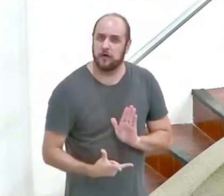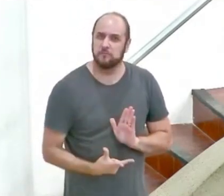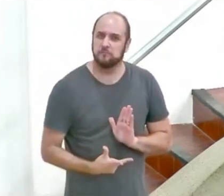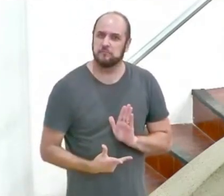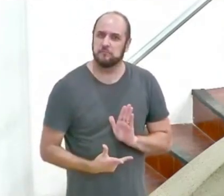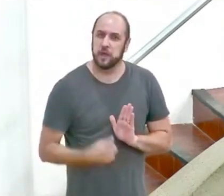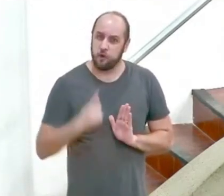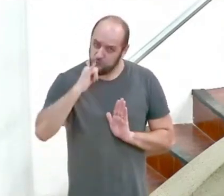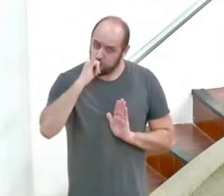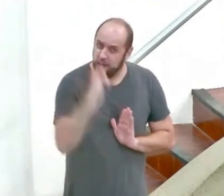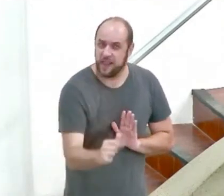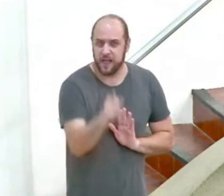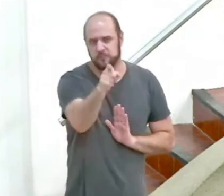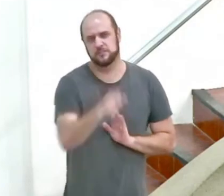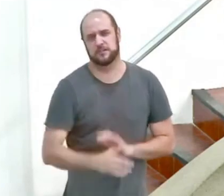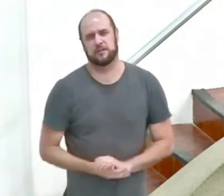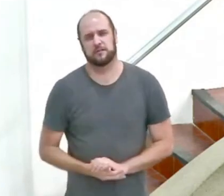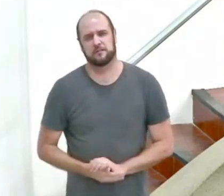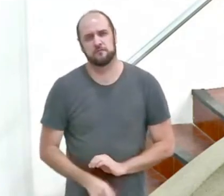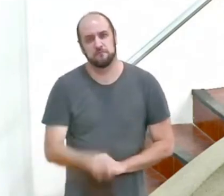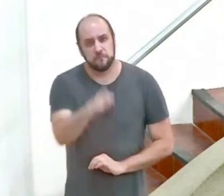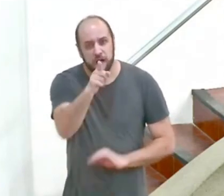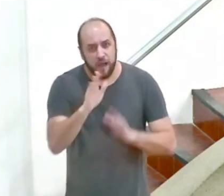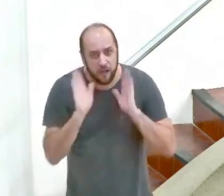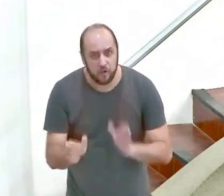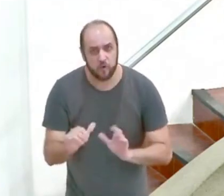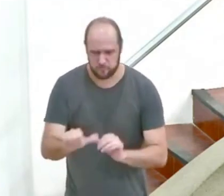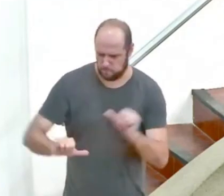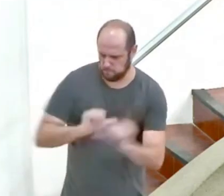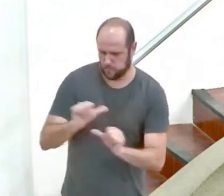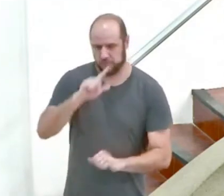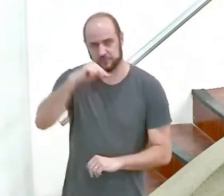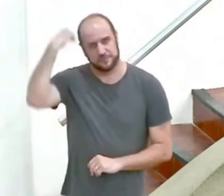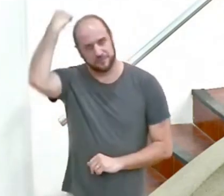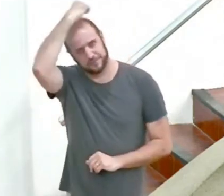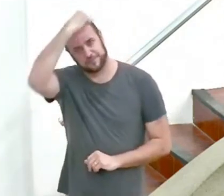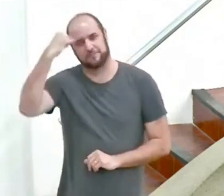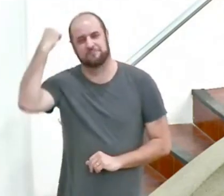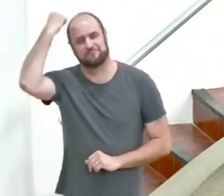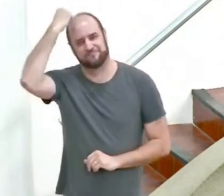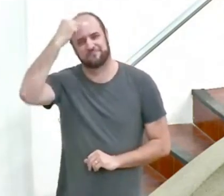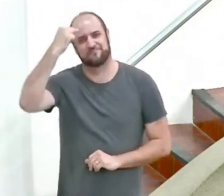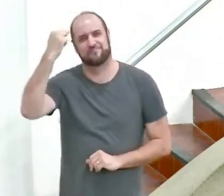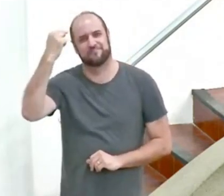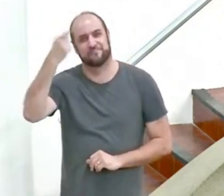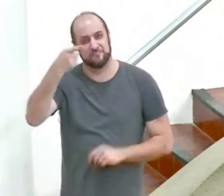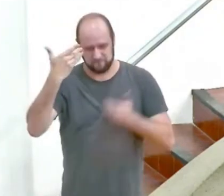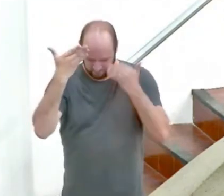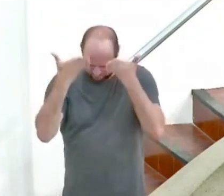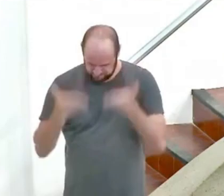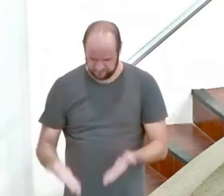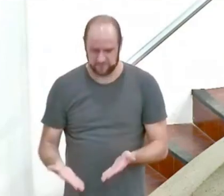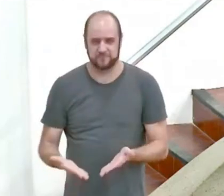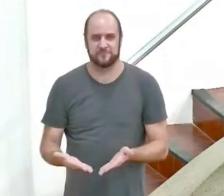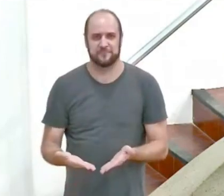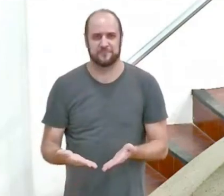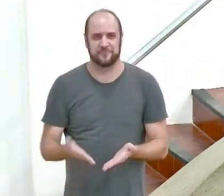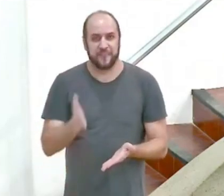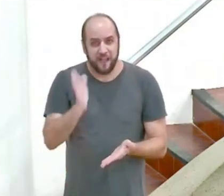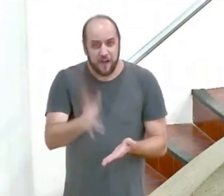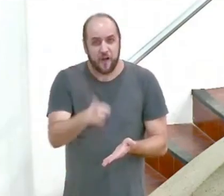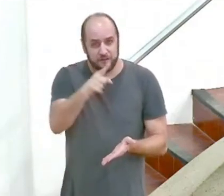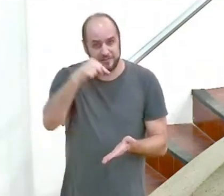identidade a sua identidade é santo por isso seja quem você é santo